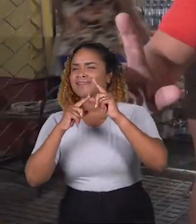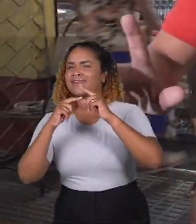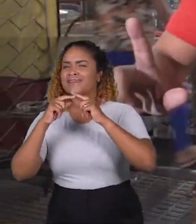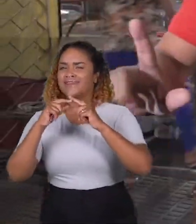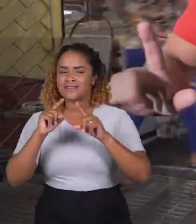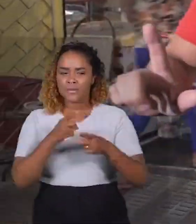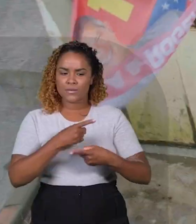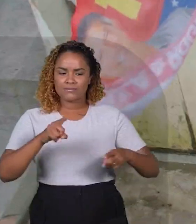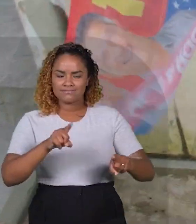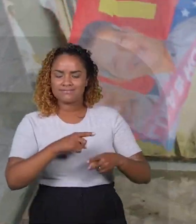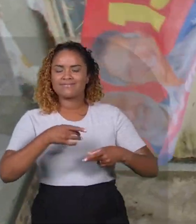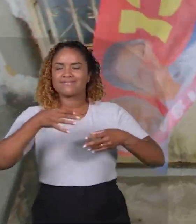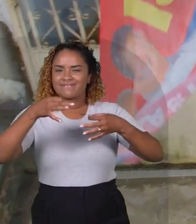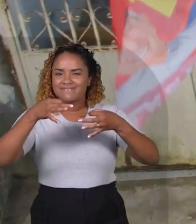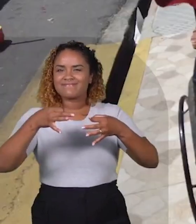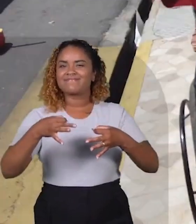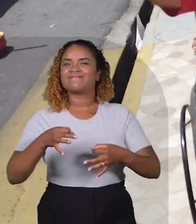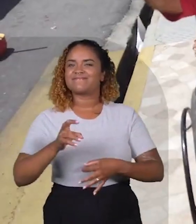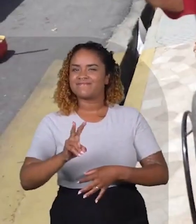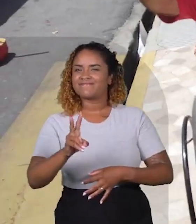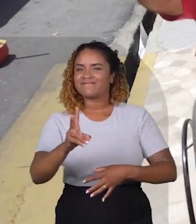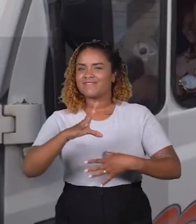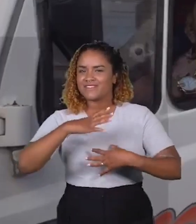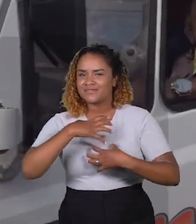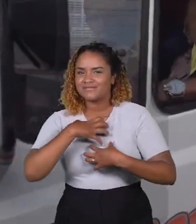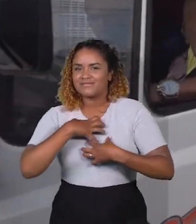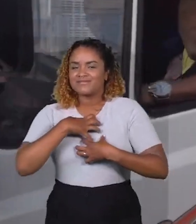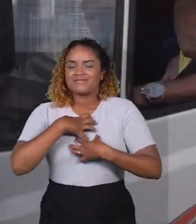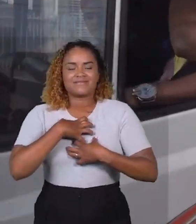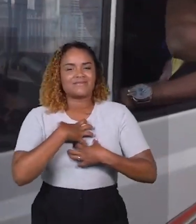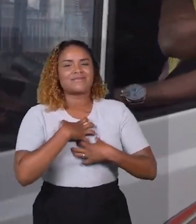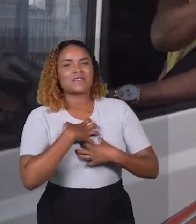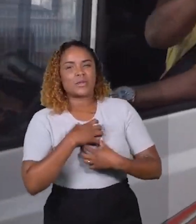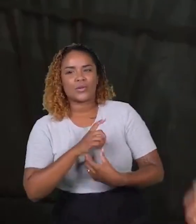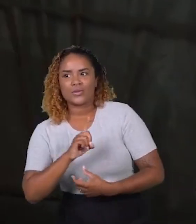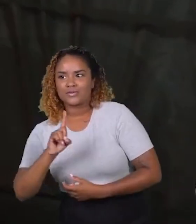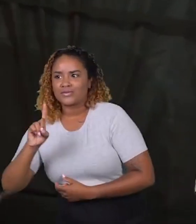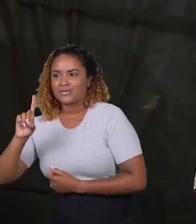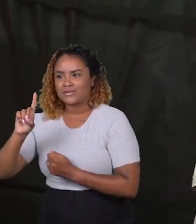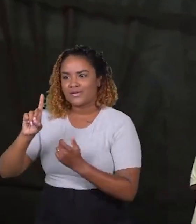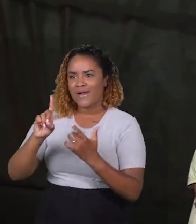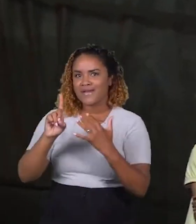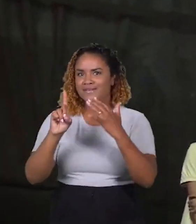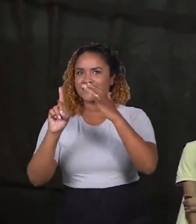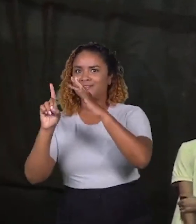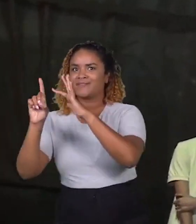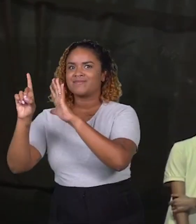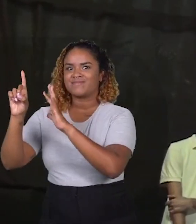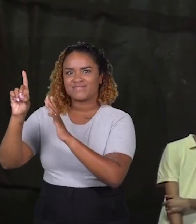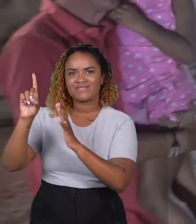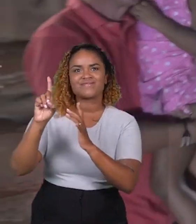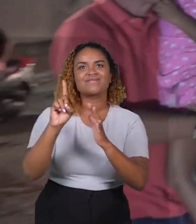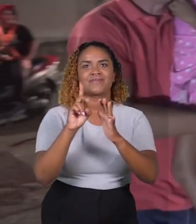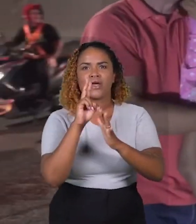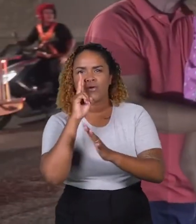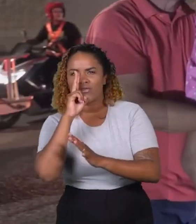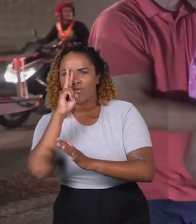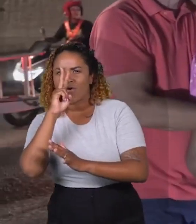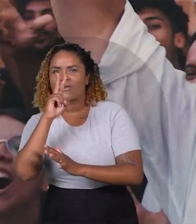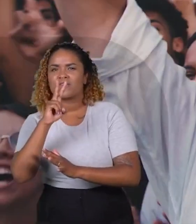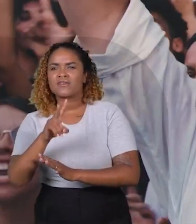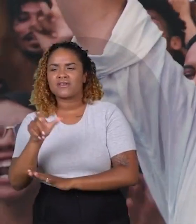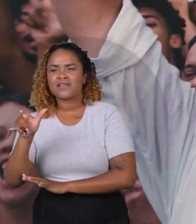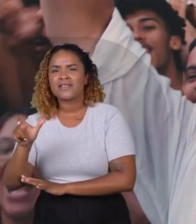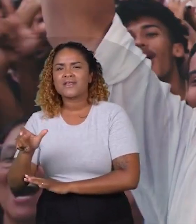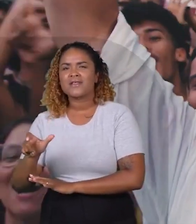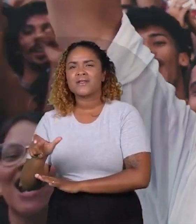A música sempre esteve certa. A nossa estrela mais uma vez brilha mais forte. E anuncia